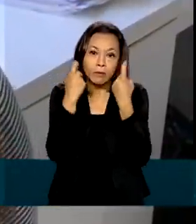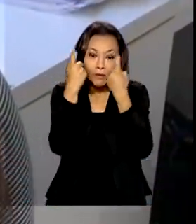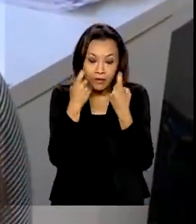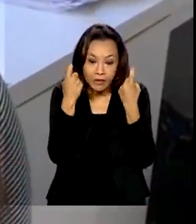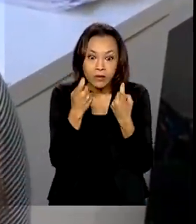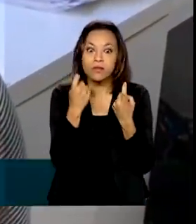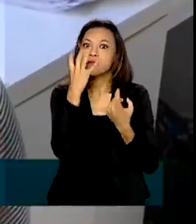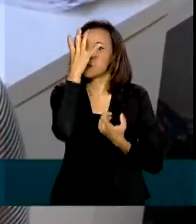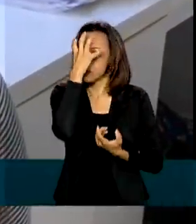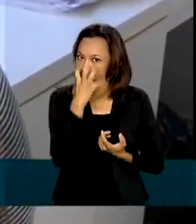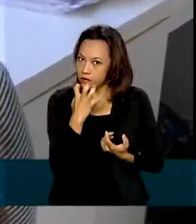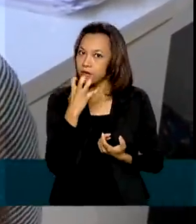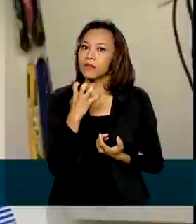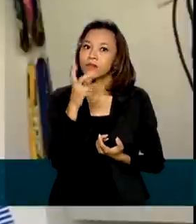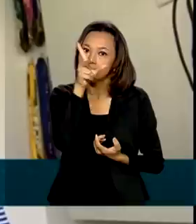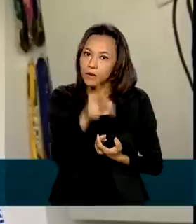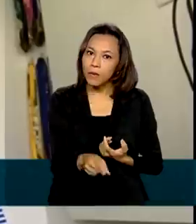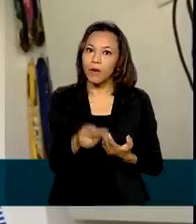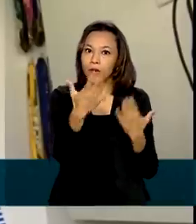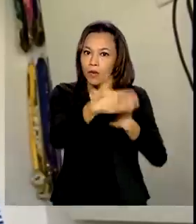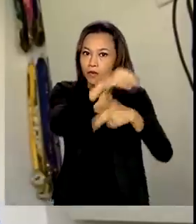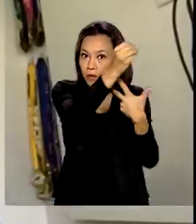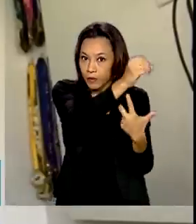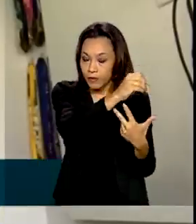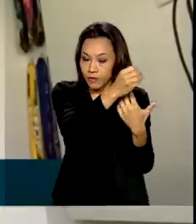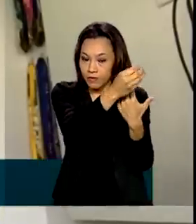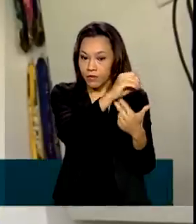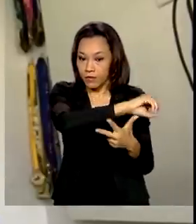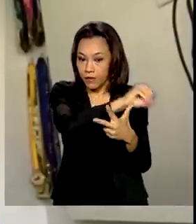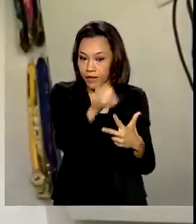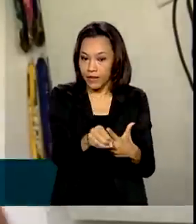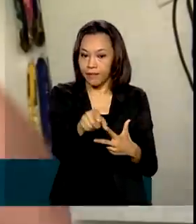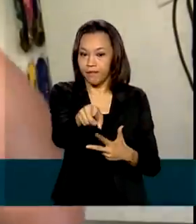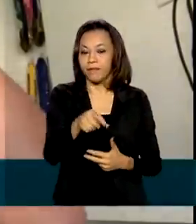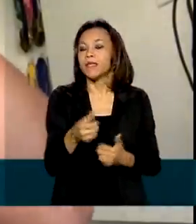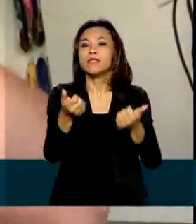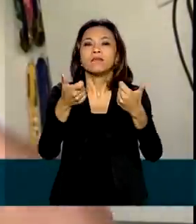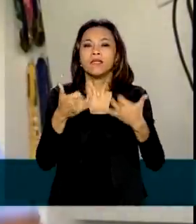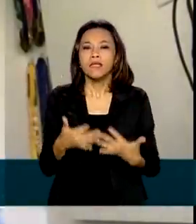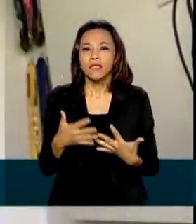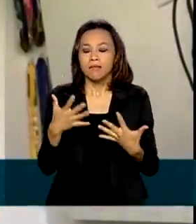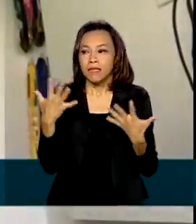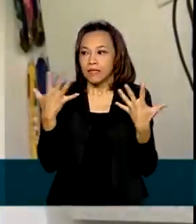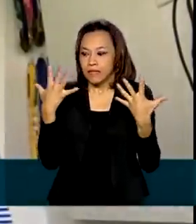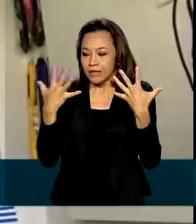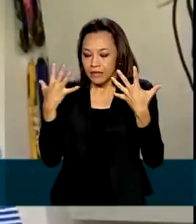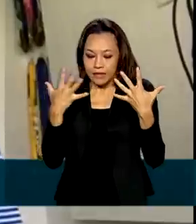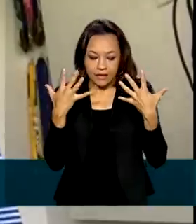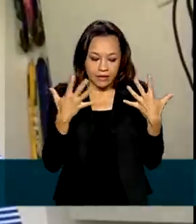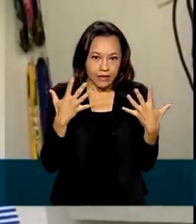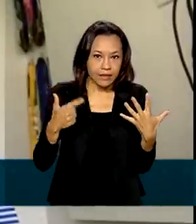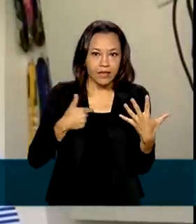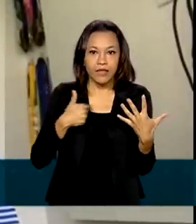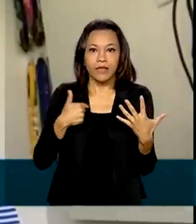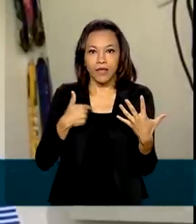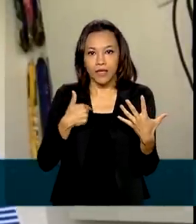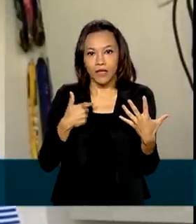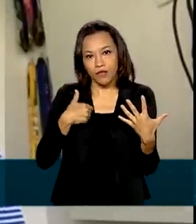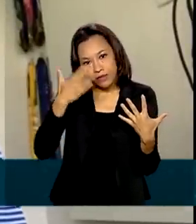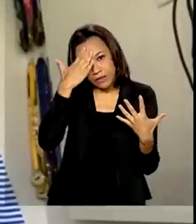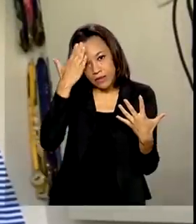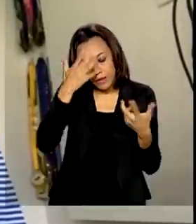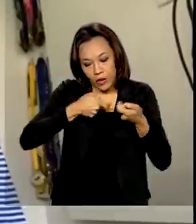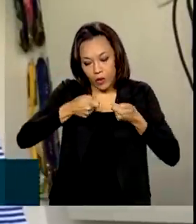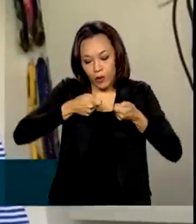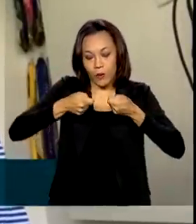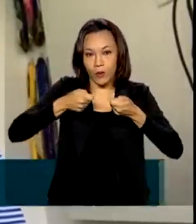tão sérias quanto o Enem. Vai ser mais um motivo de tensão, mas eu vou tentar lidar com isso na prova,